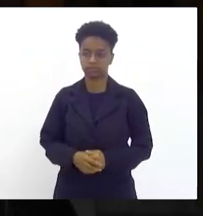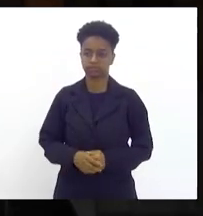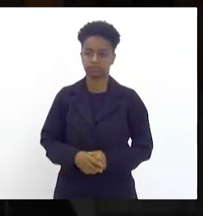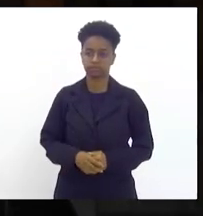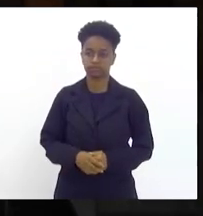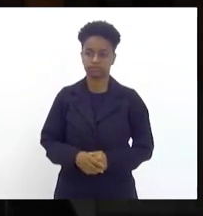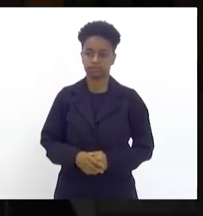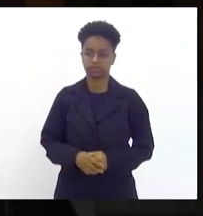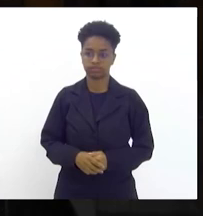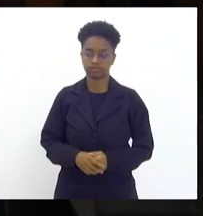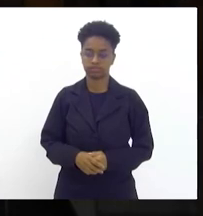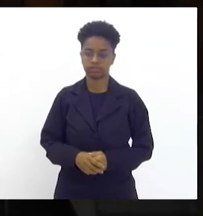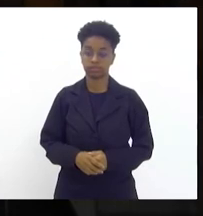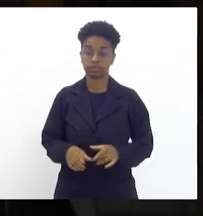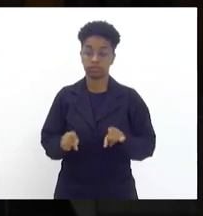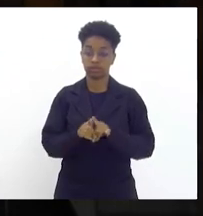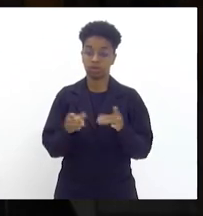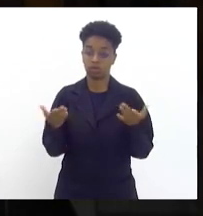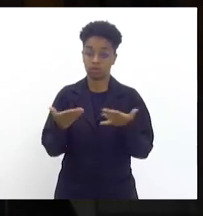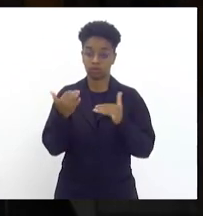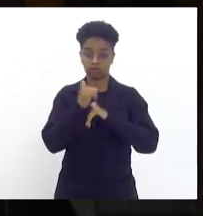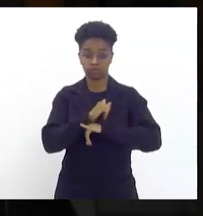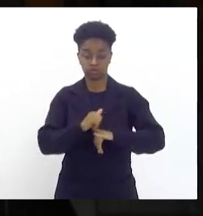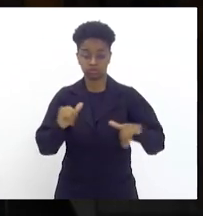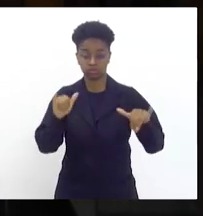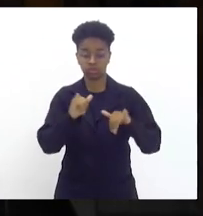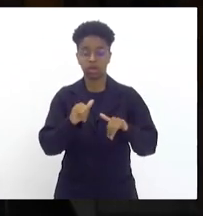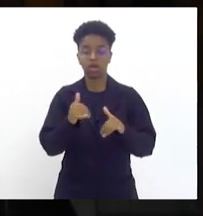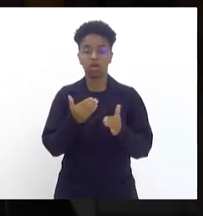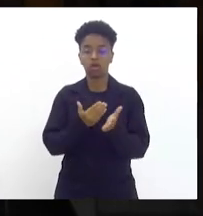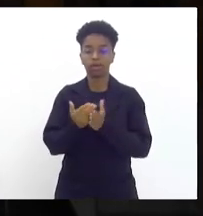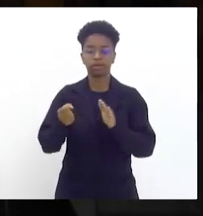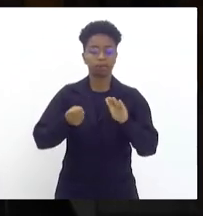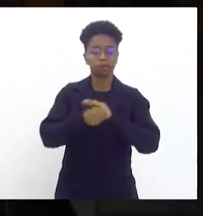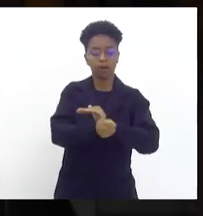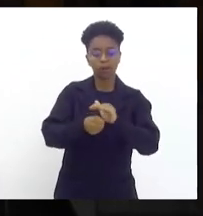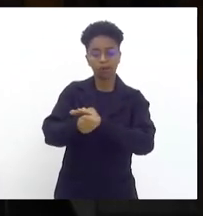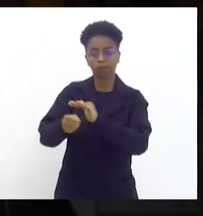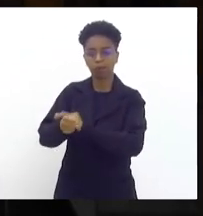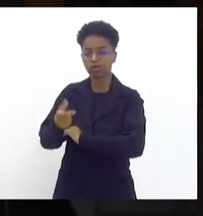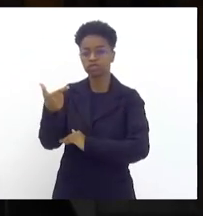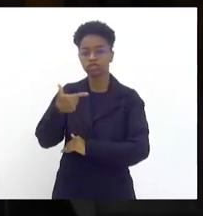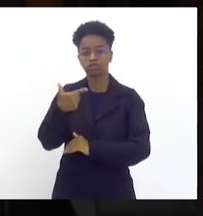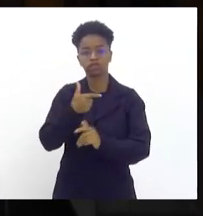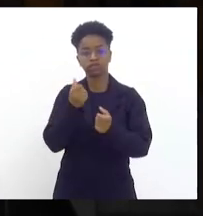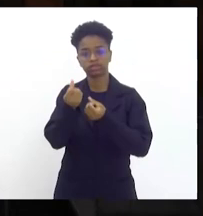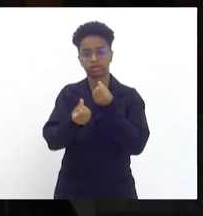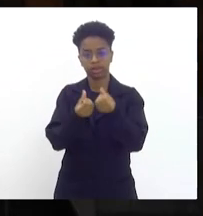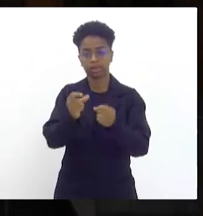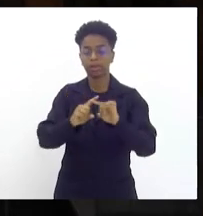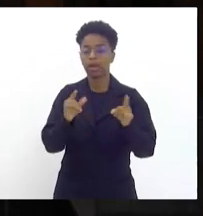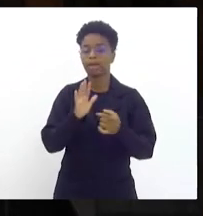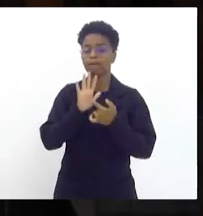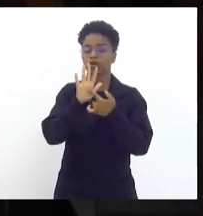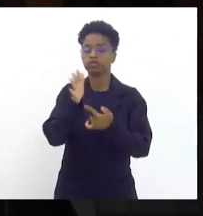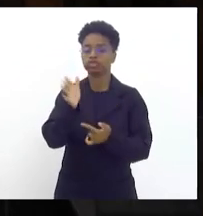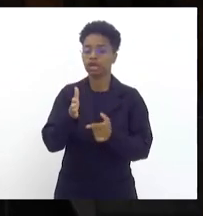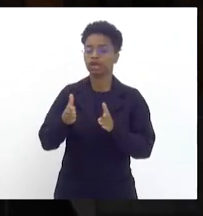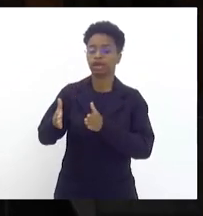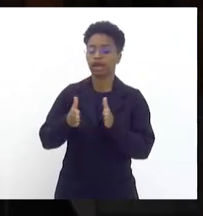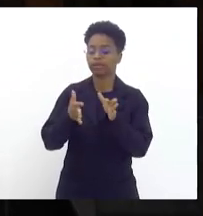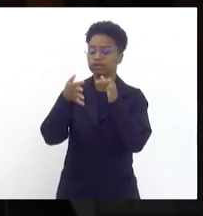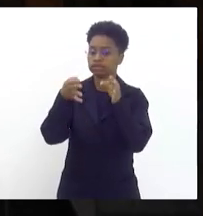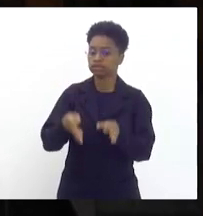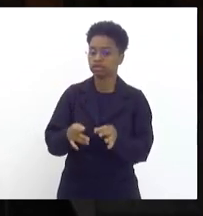o reforço anunciado hoje chegará às ruas no segundo semestre mas já mostra que estamos no caminho certo e diariamente presidente